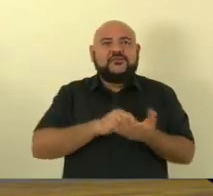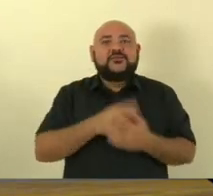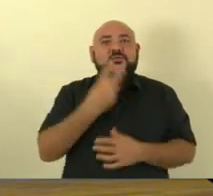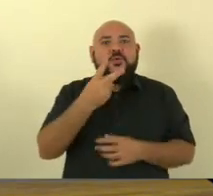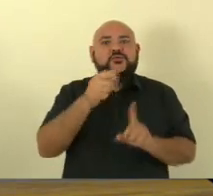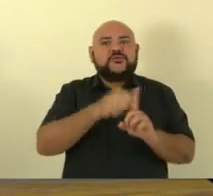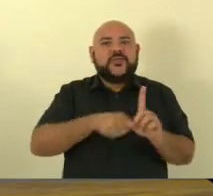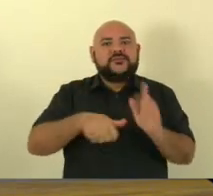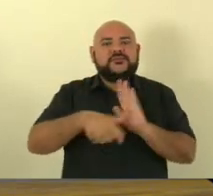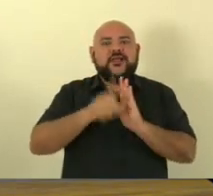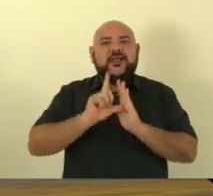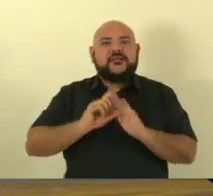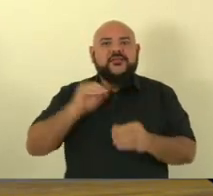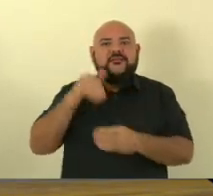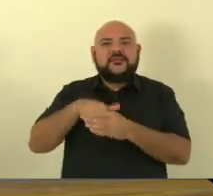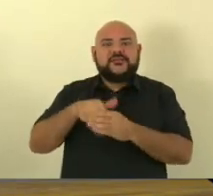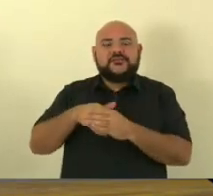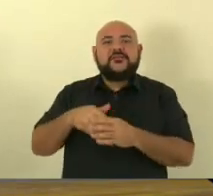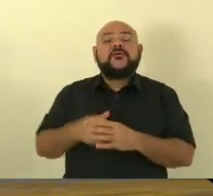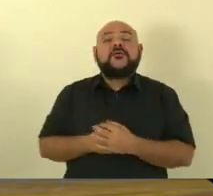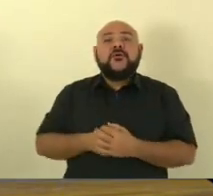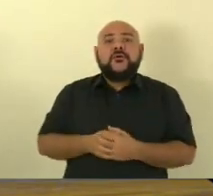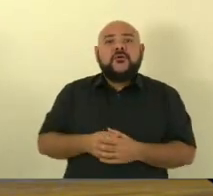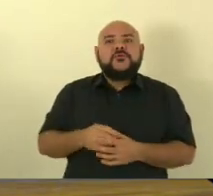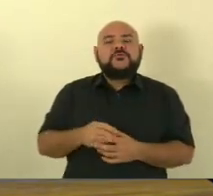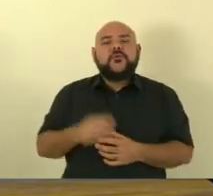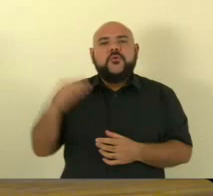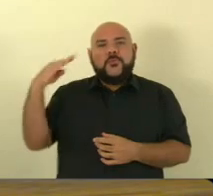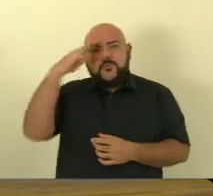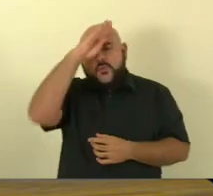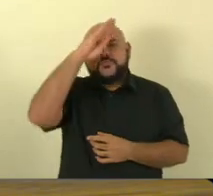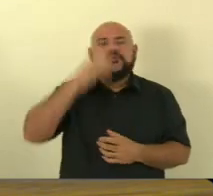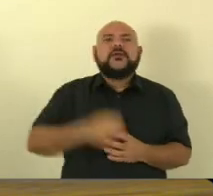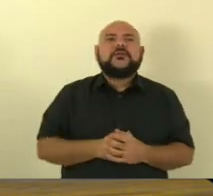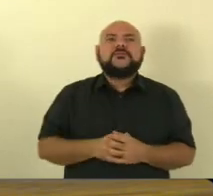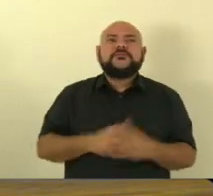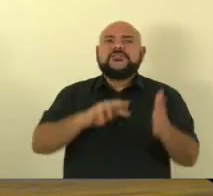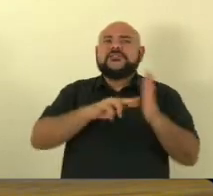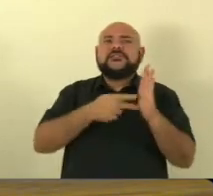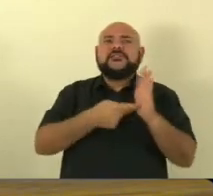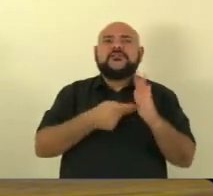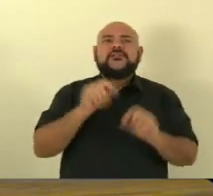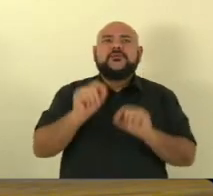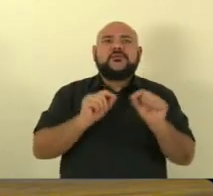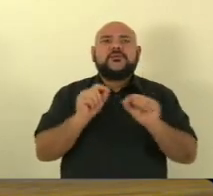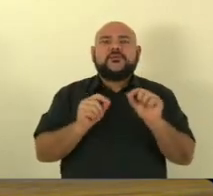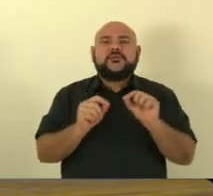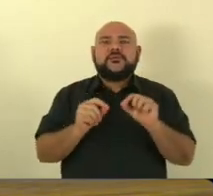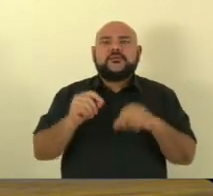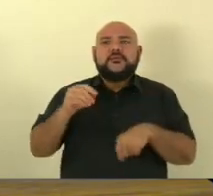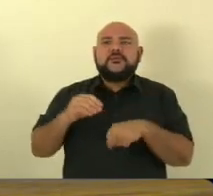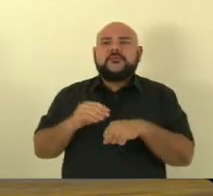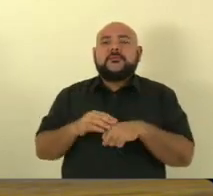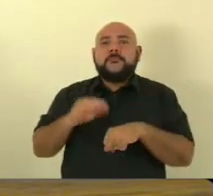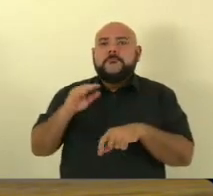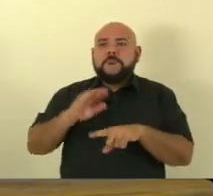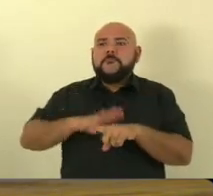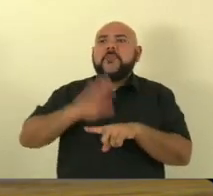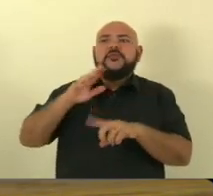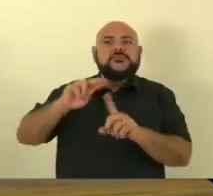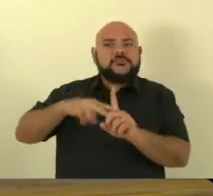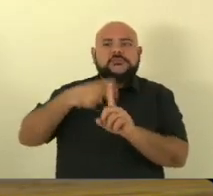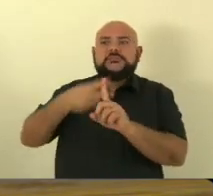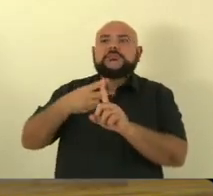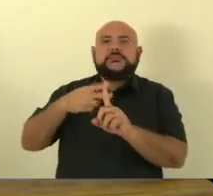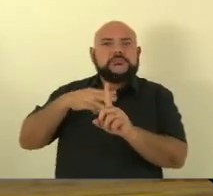Bolsonaro, que que quer dizer aumento de taxa de juros? Juros é um remédio